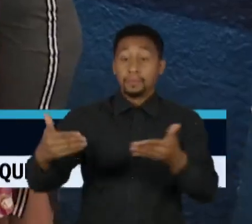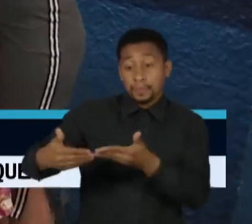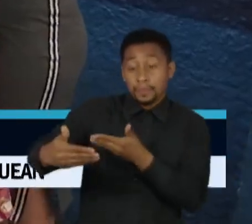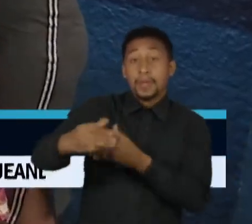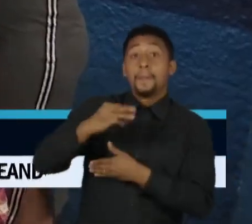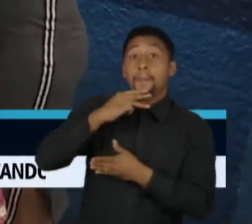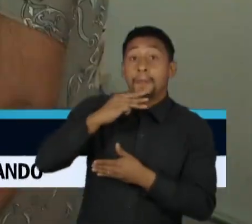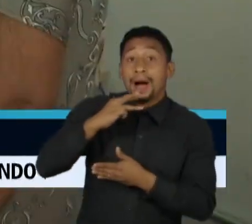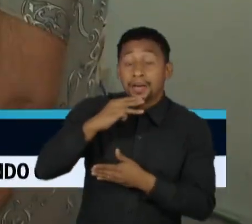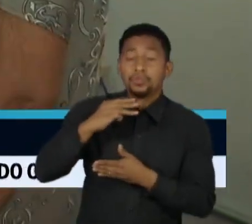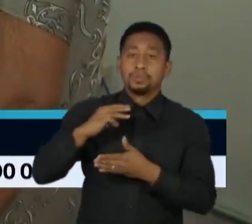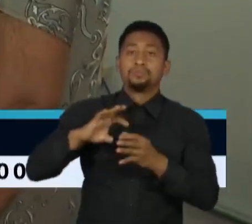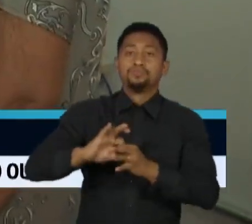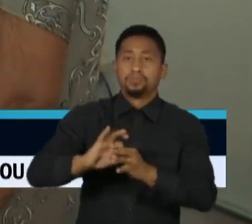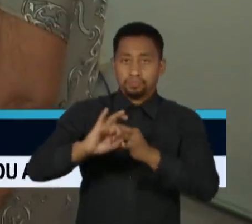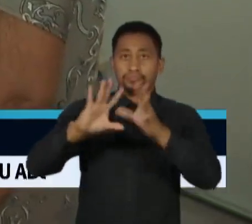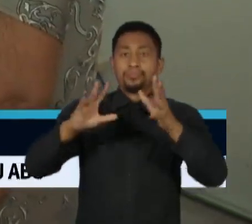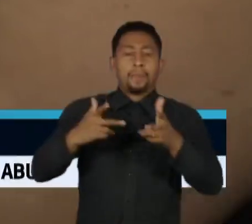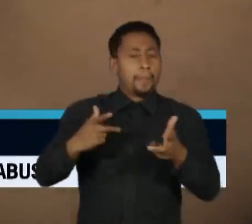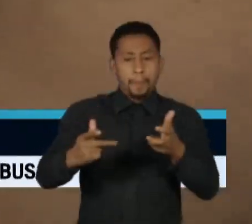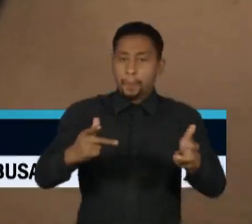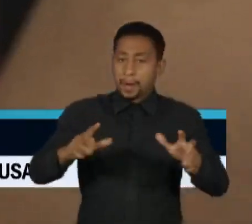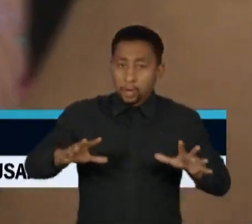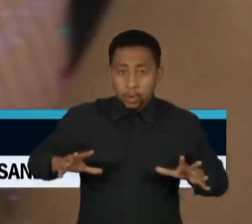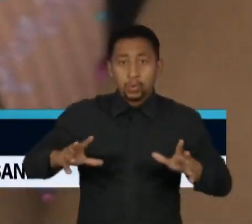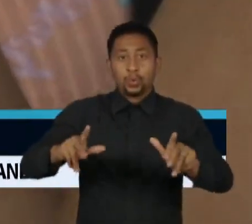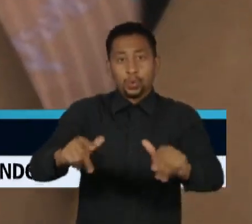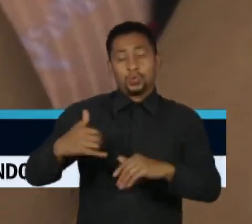dose bivalente para toda a população acima de 12 anos de idade.